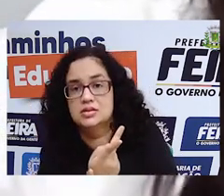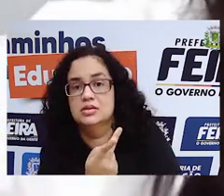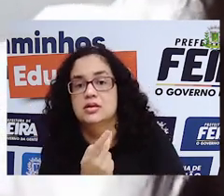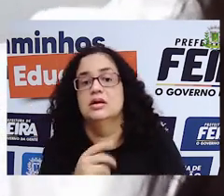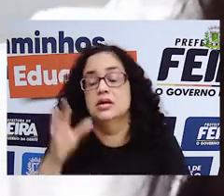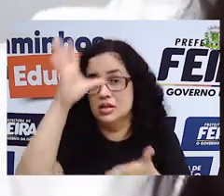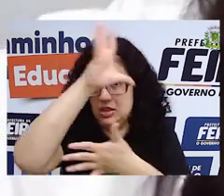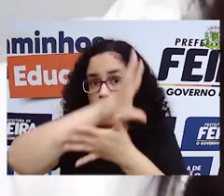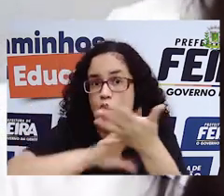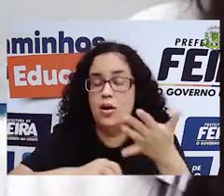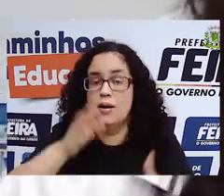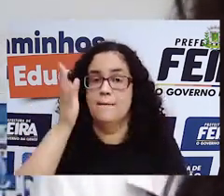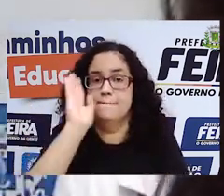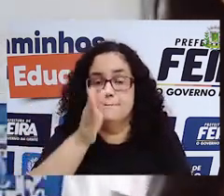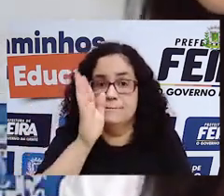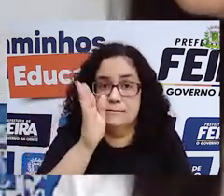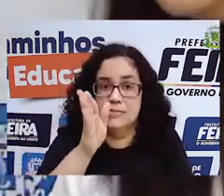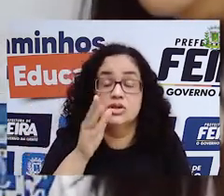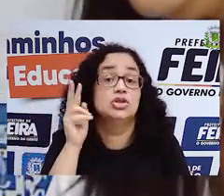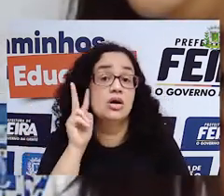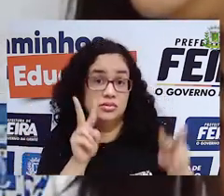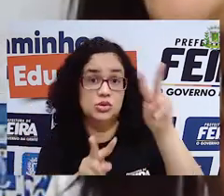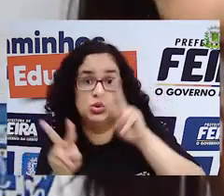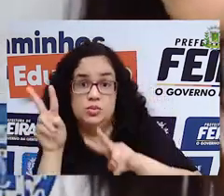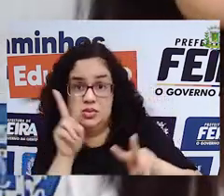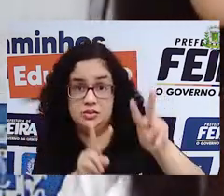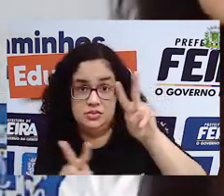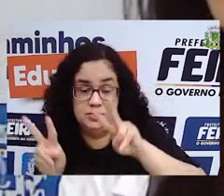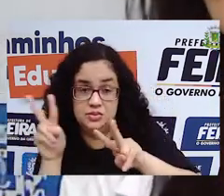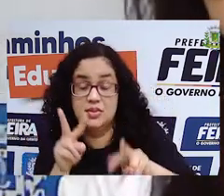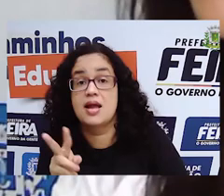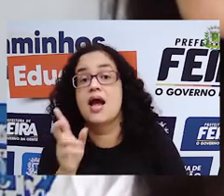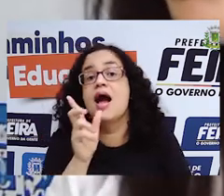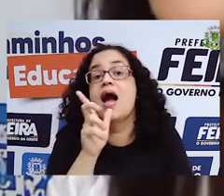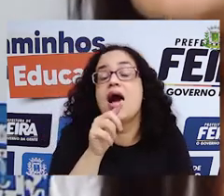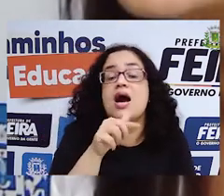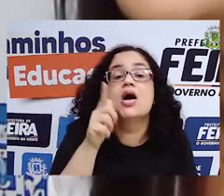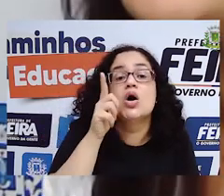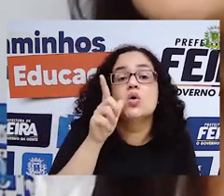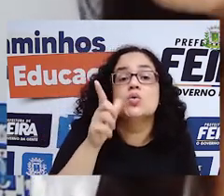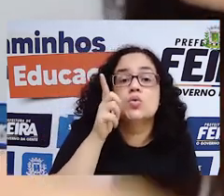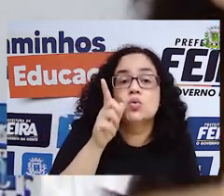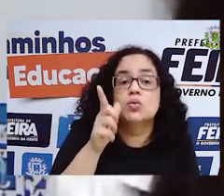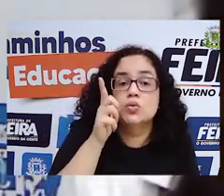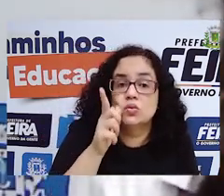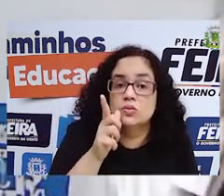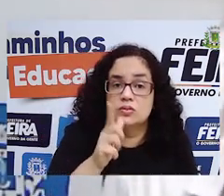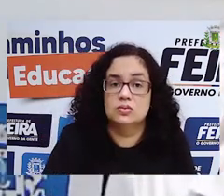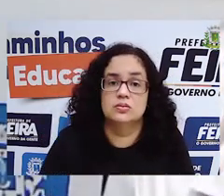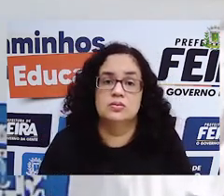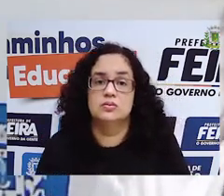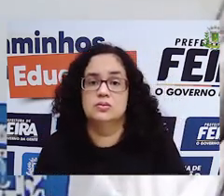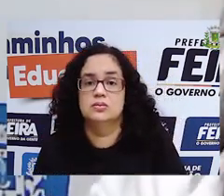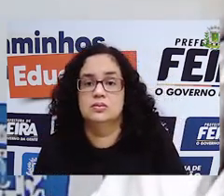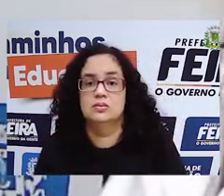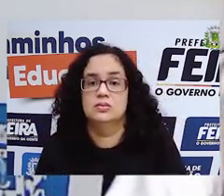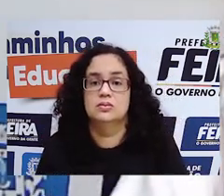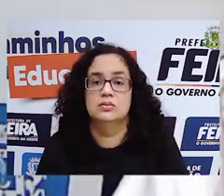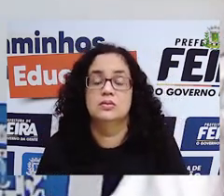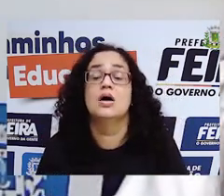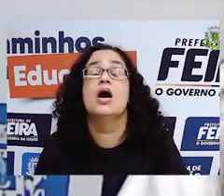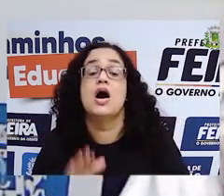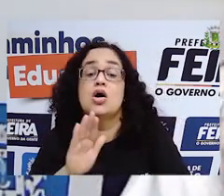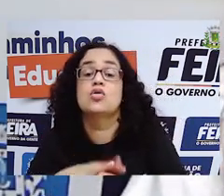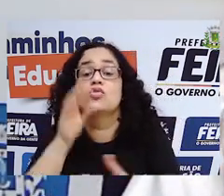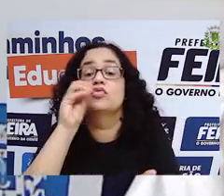anotando aí, estão fazendo as observações. A água conseguiu passar, não é? Através do guardanapo. E